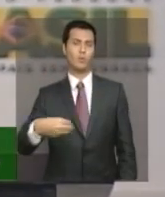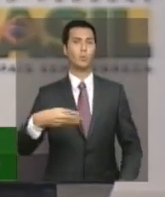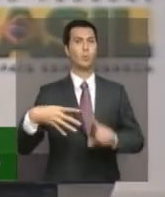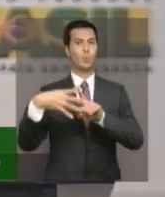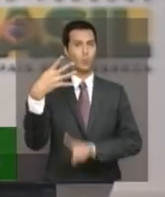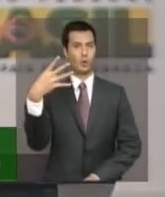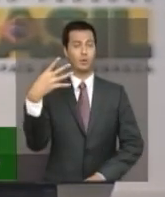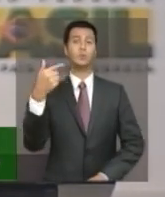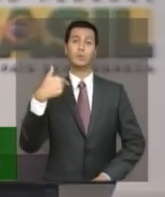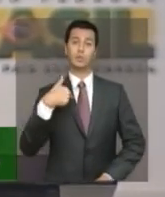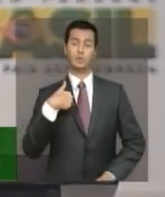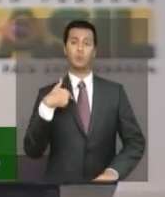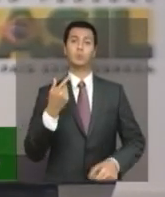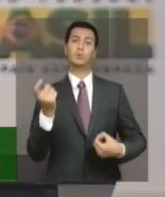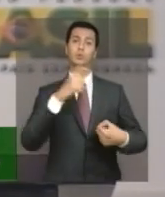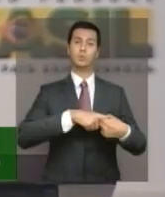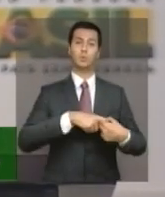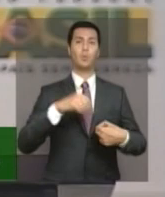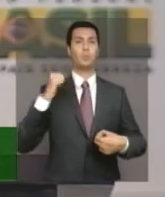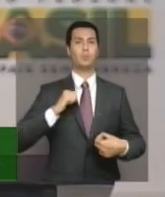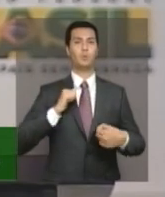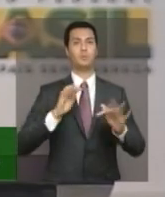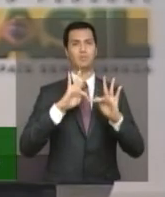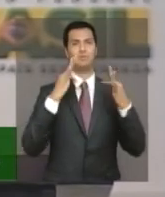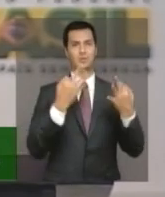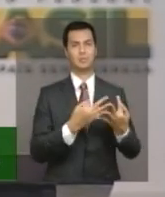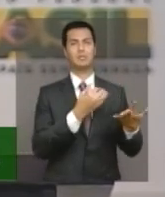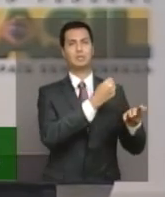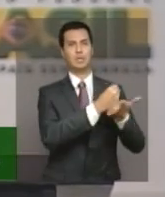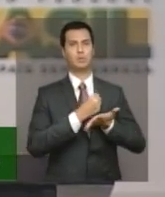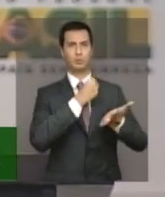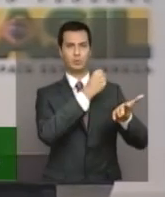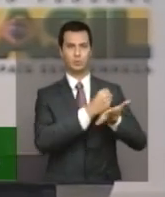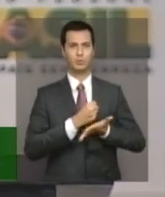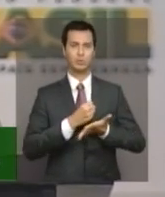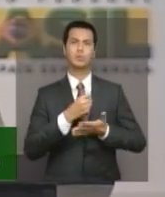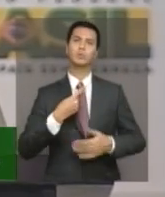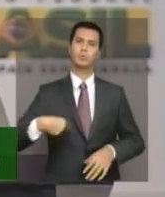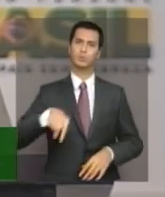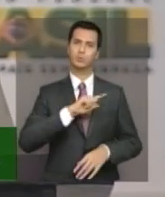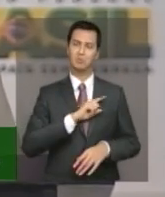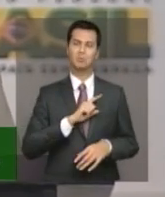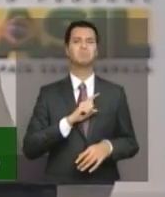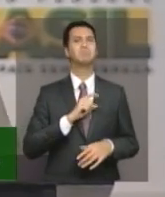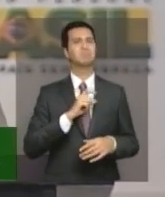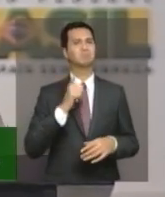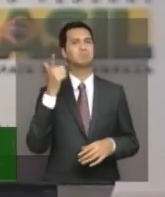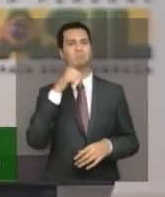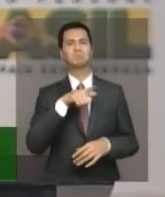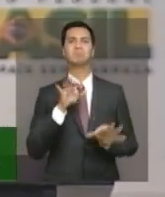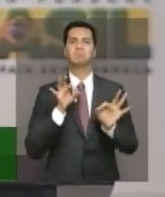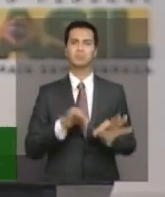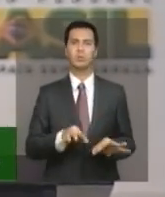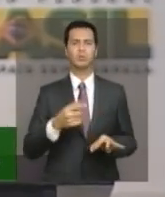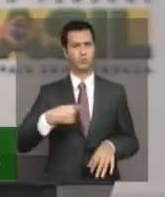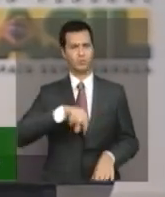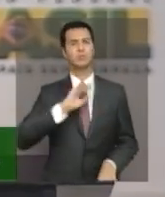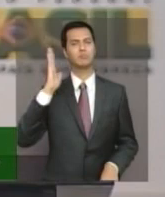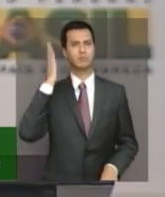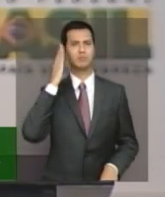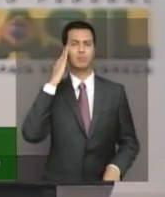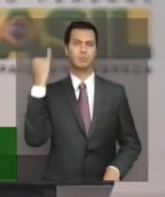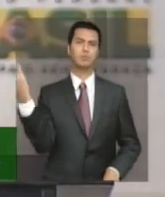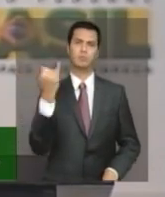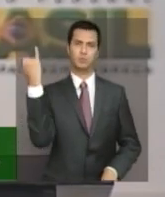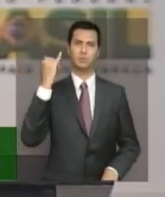2003, onde que tem sido uma ajuda muito grande para nós, todos nós que recebemos sabemos qual é a importância de termos o